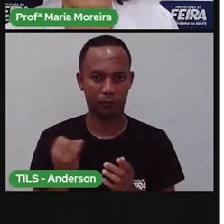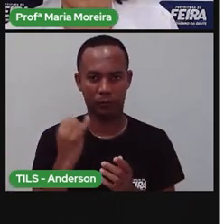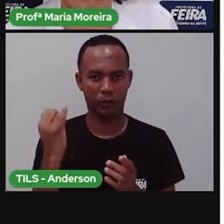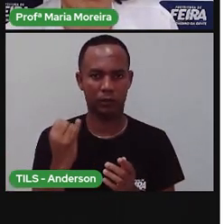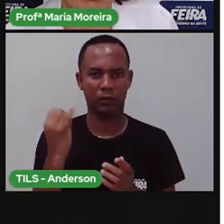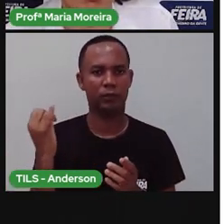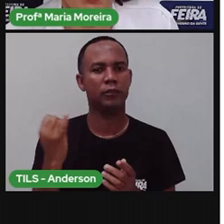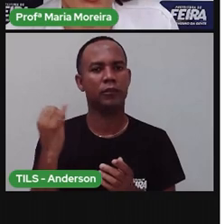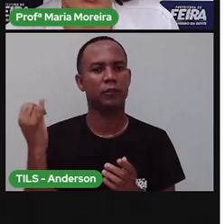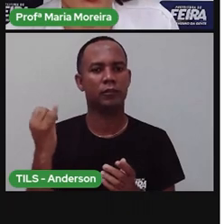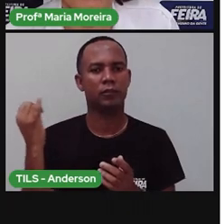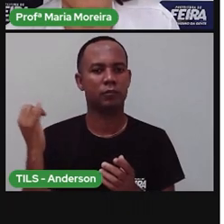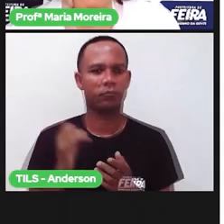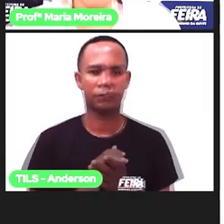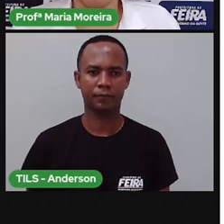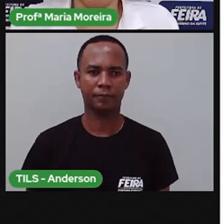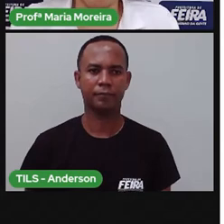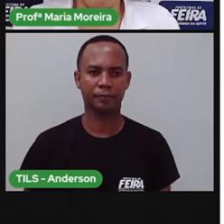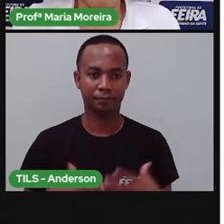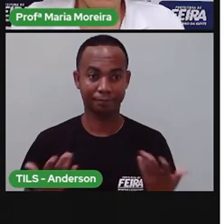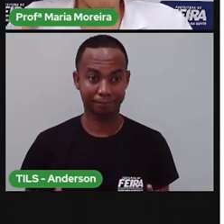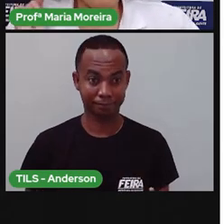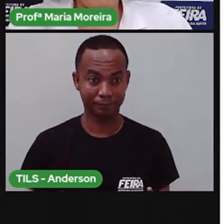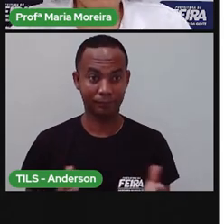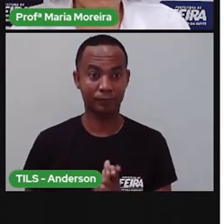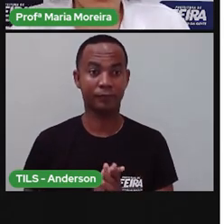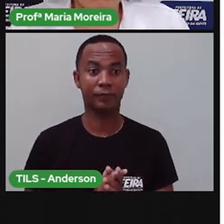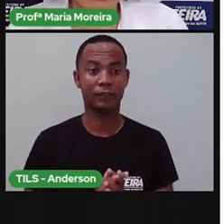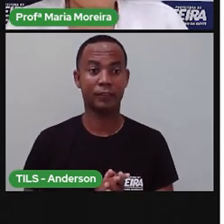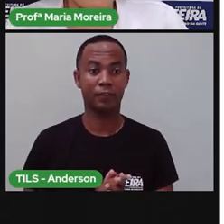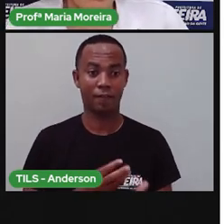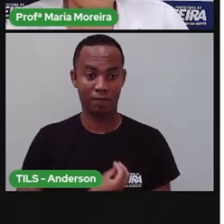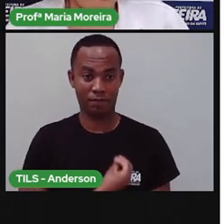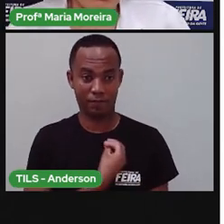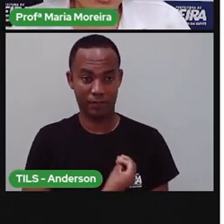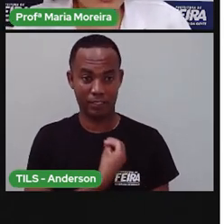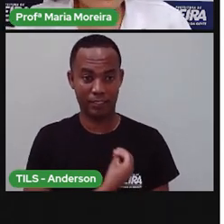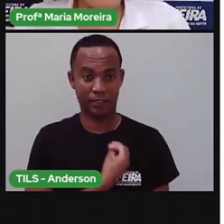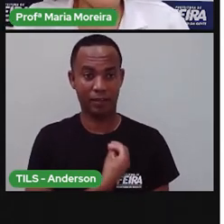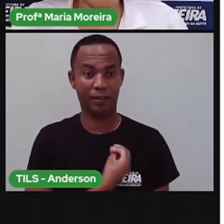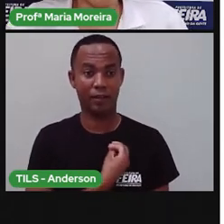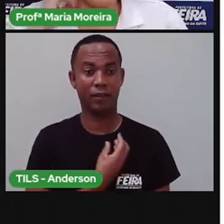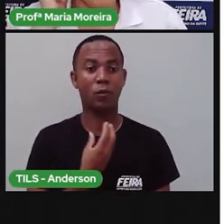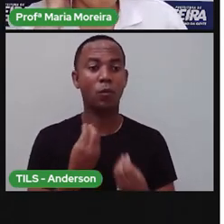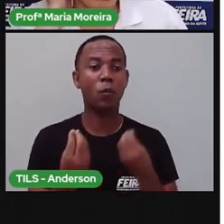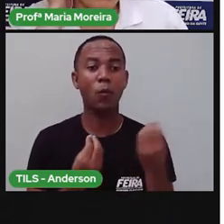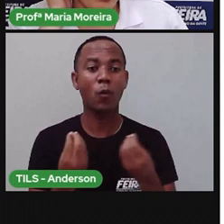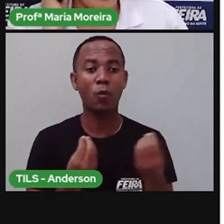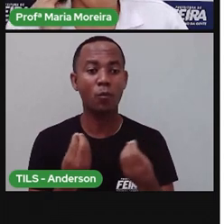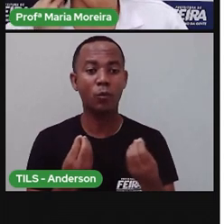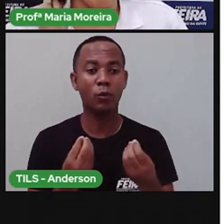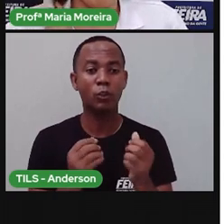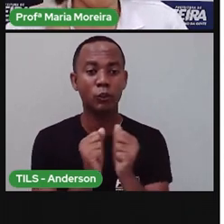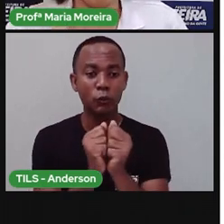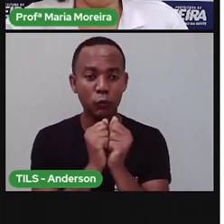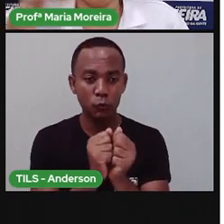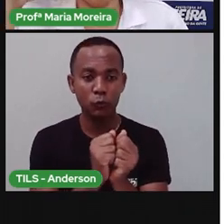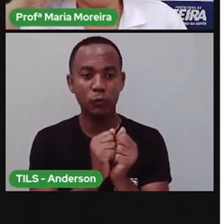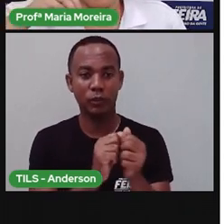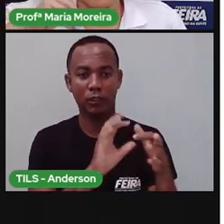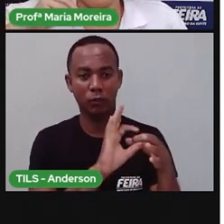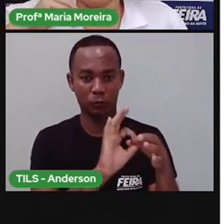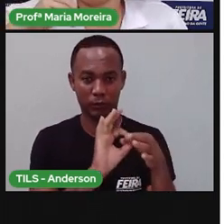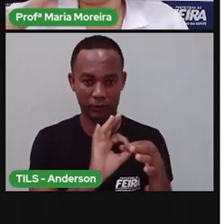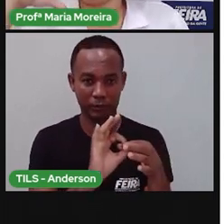solar para o desenvolvimento de uma plantinha. Bom, os seres vivos, eles se relacionam entre si. Lembra daquela imagem lá, que a Pro colocou,